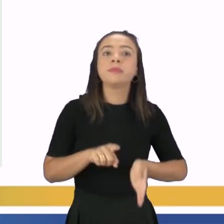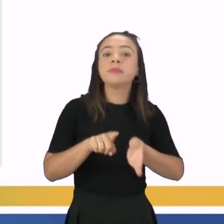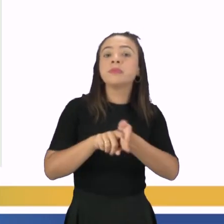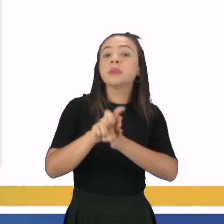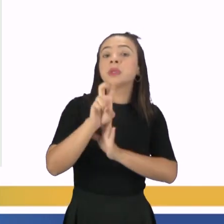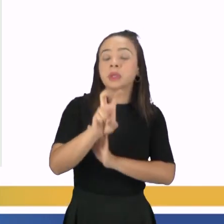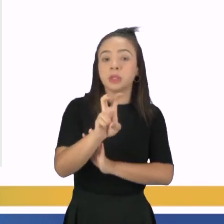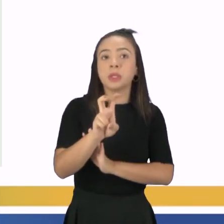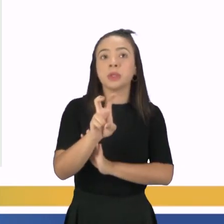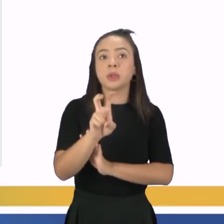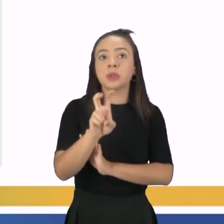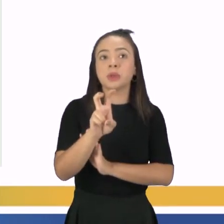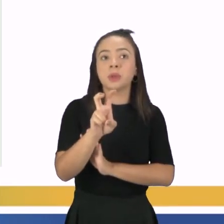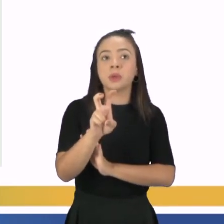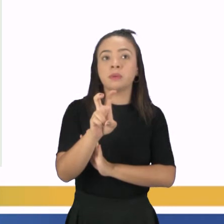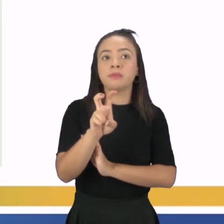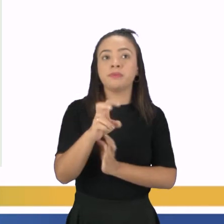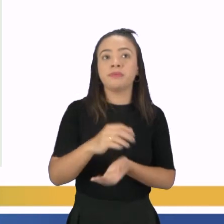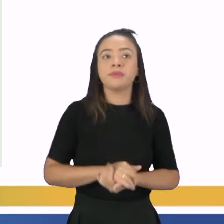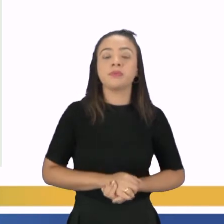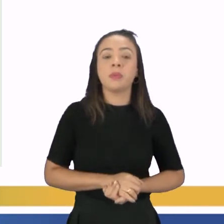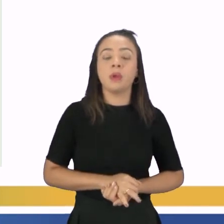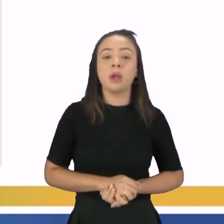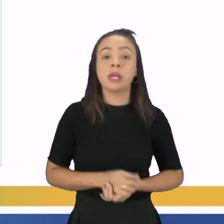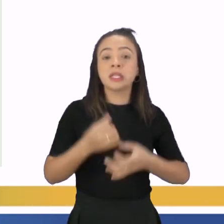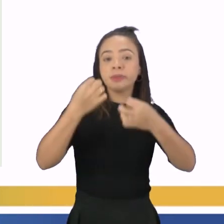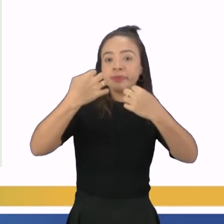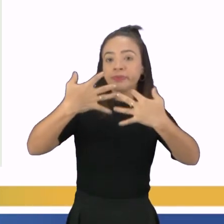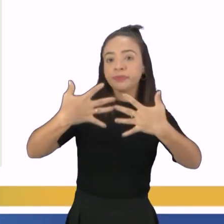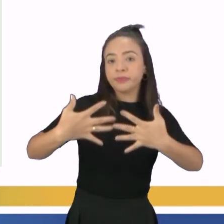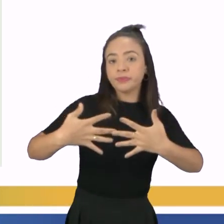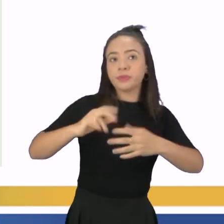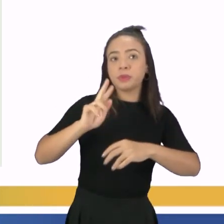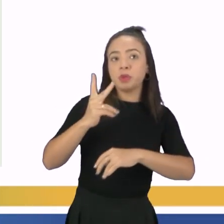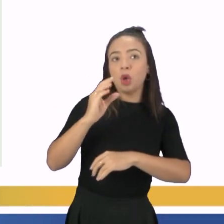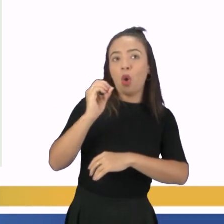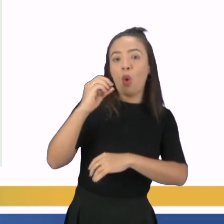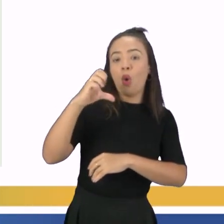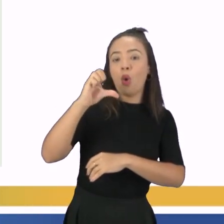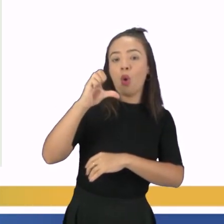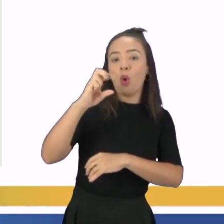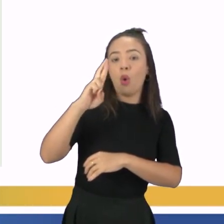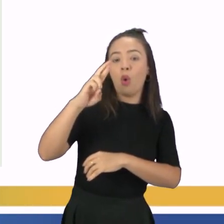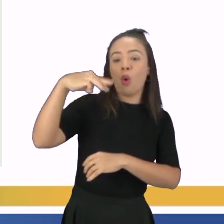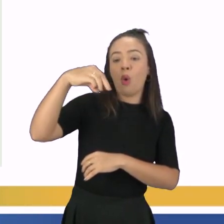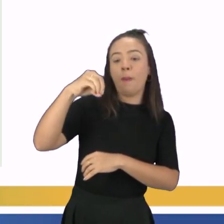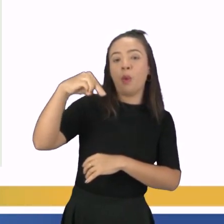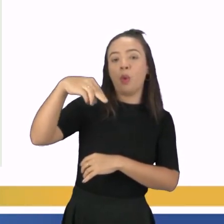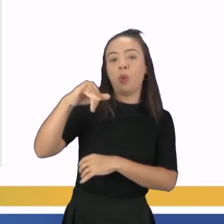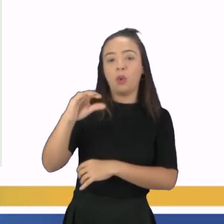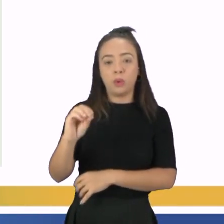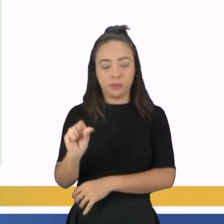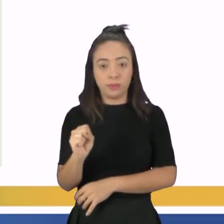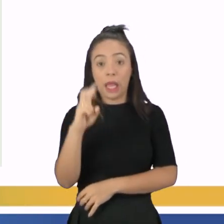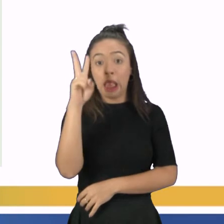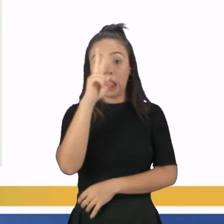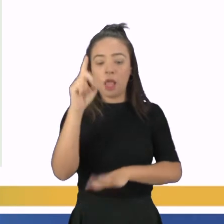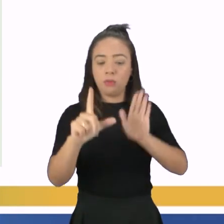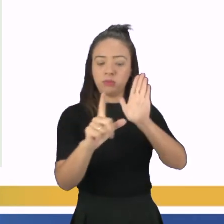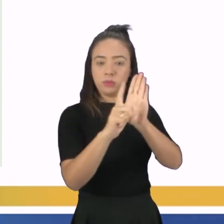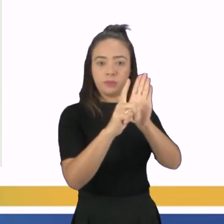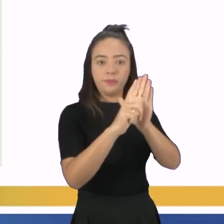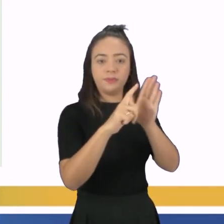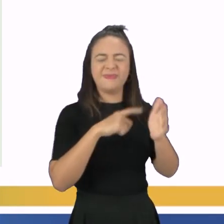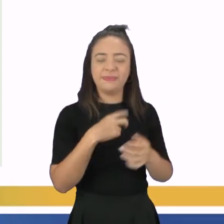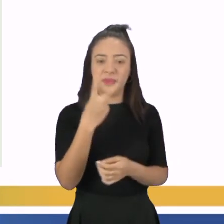Nossa última questão, tá? Questão número 5 É uma questão que fala sobre hormônios, tá? Porque ele lembra lá O sistema reprodutor masculino,